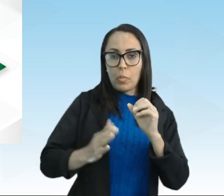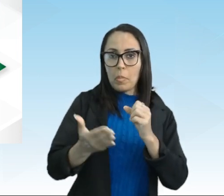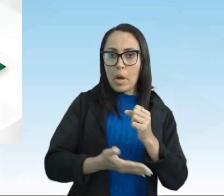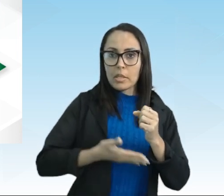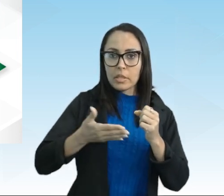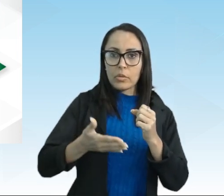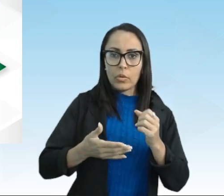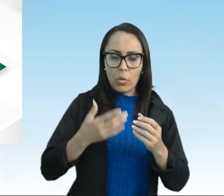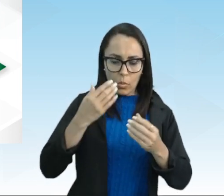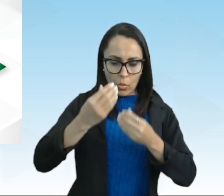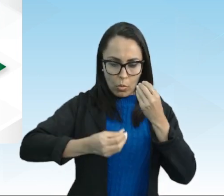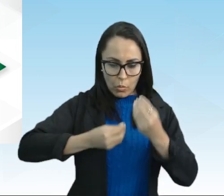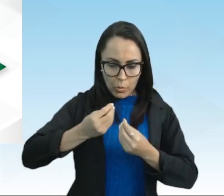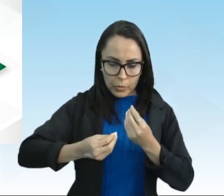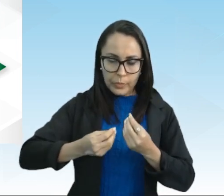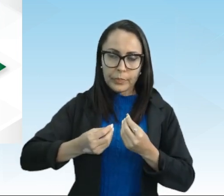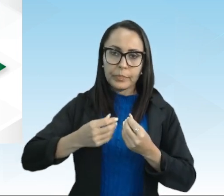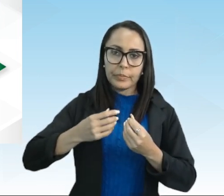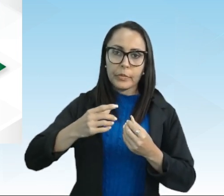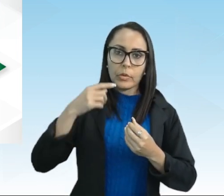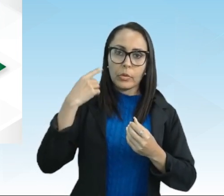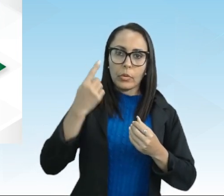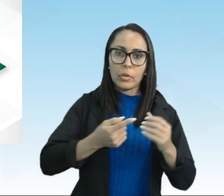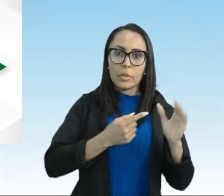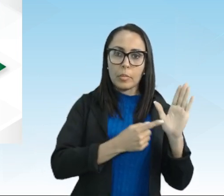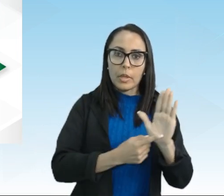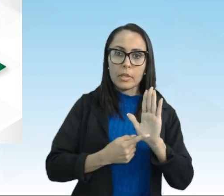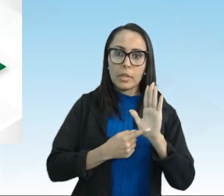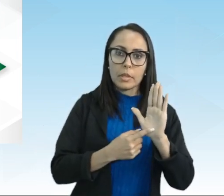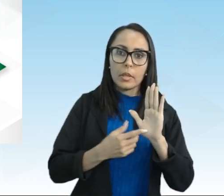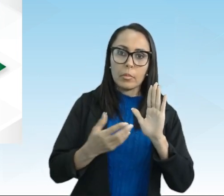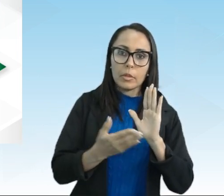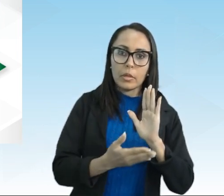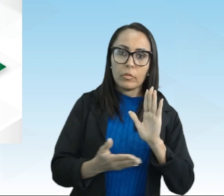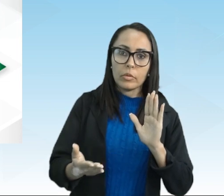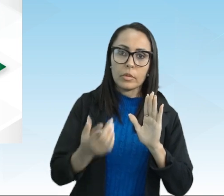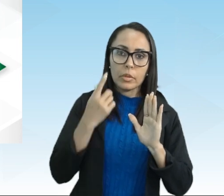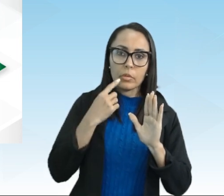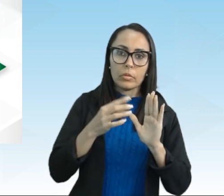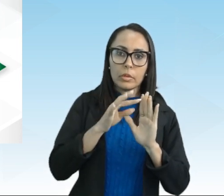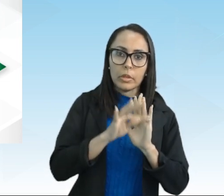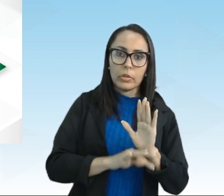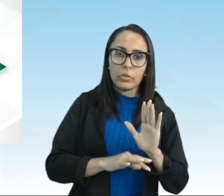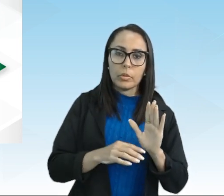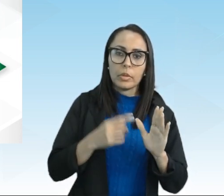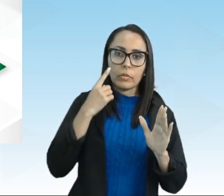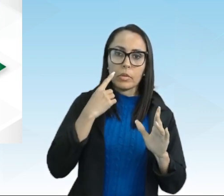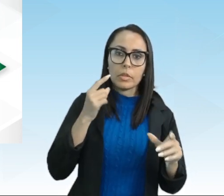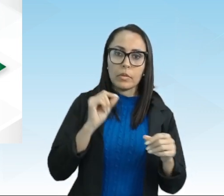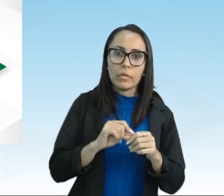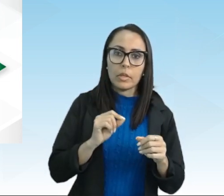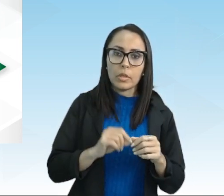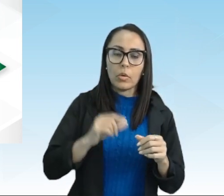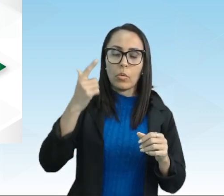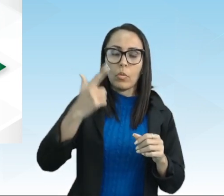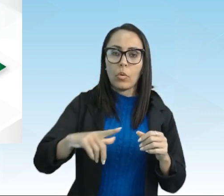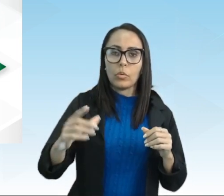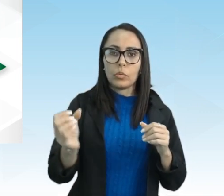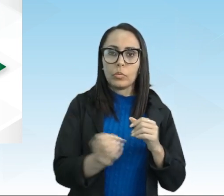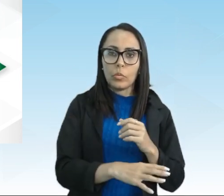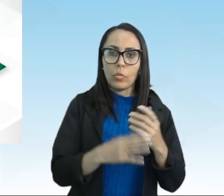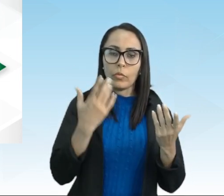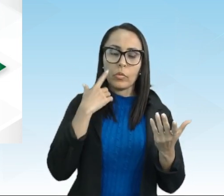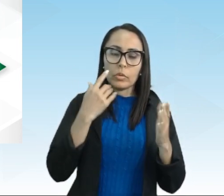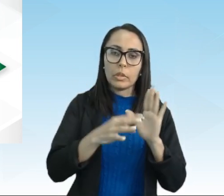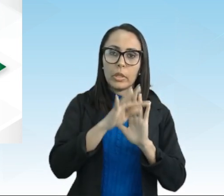como assim? Nós apresentamos a vocês um texto base para que você faça um outro texto a